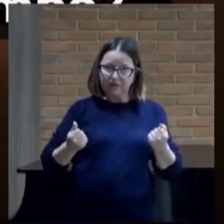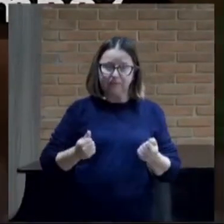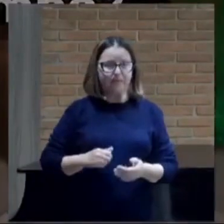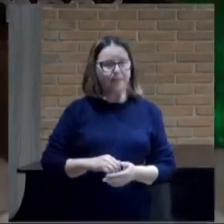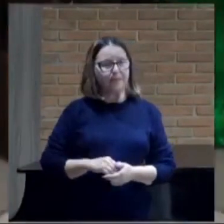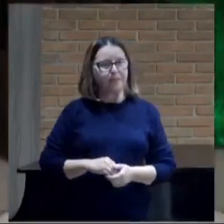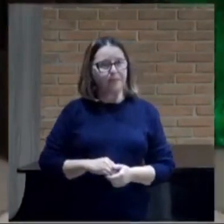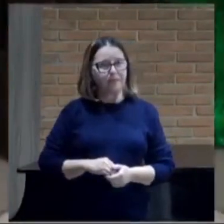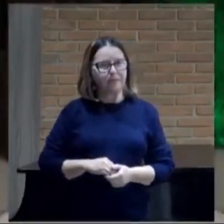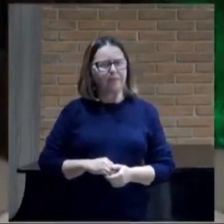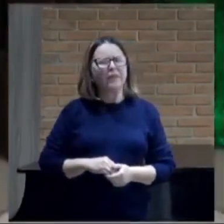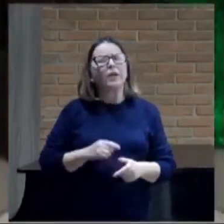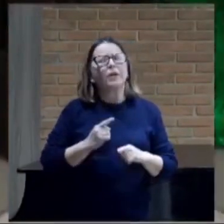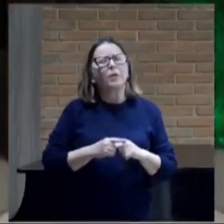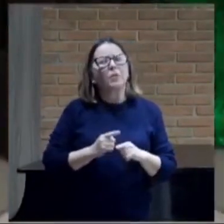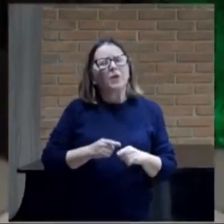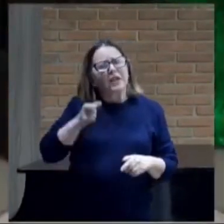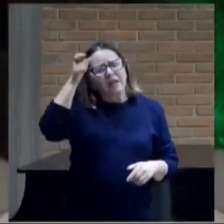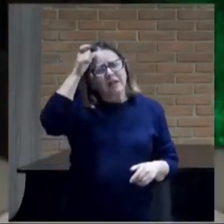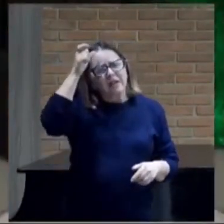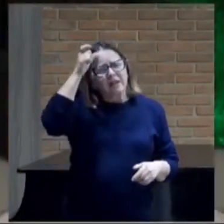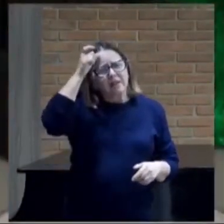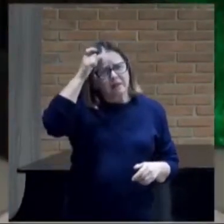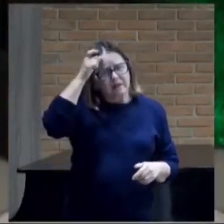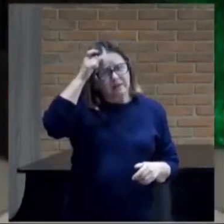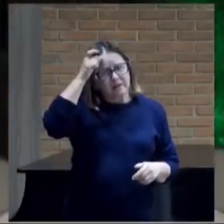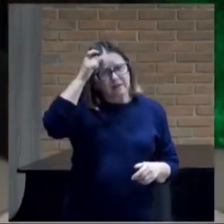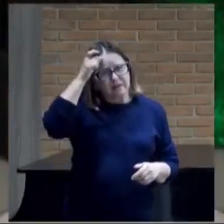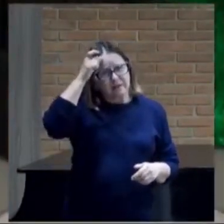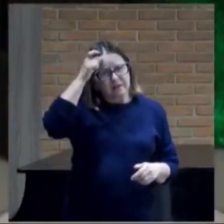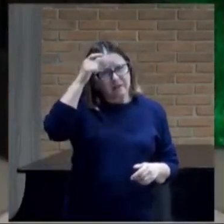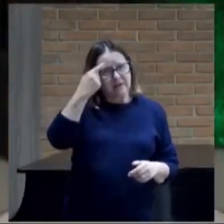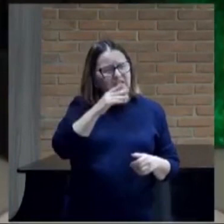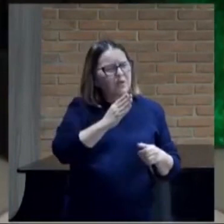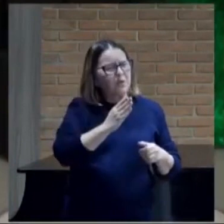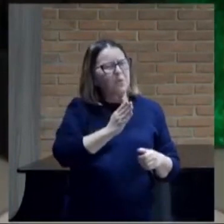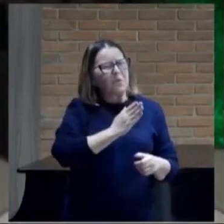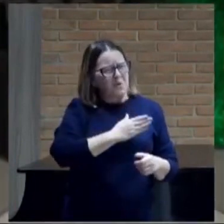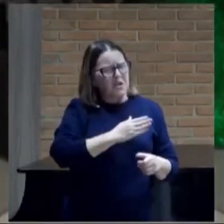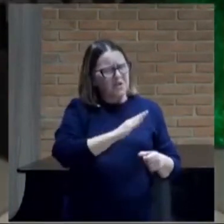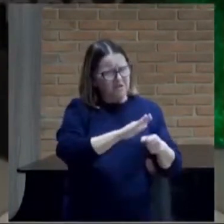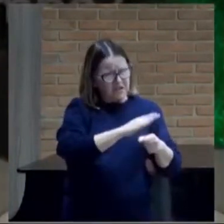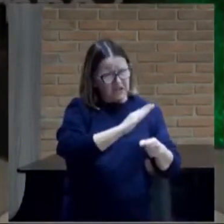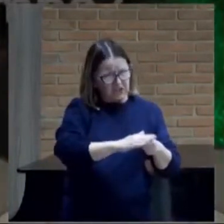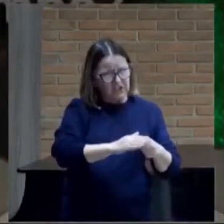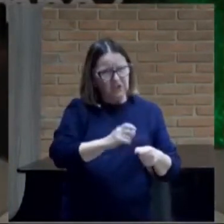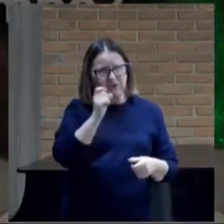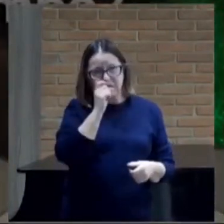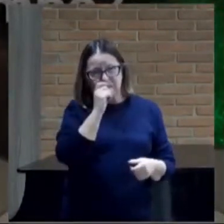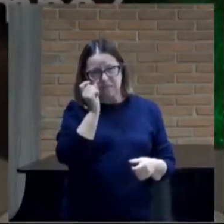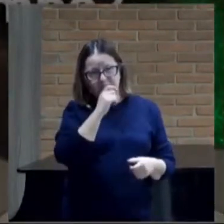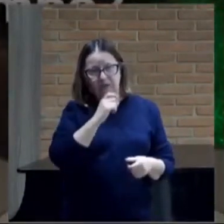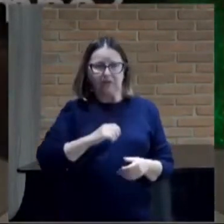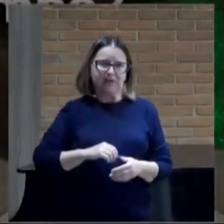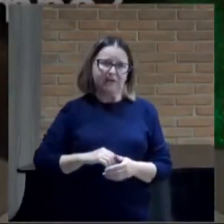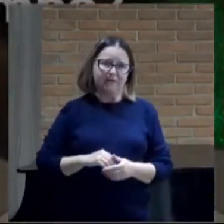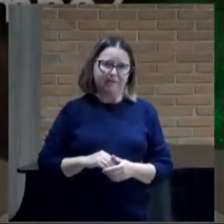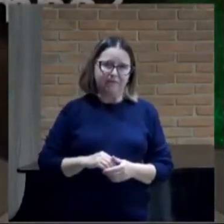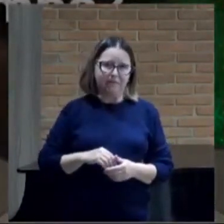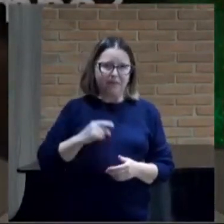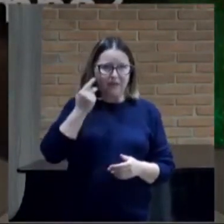que Satanás encheu o teu coração da mentira